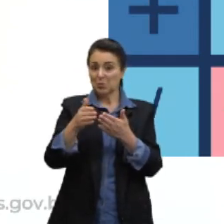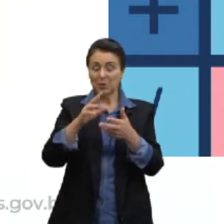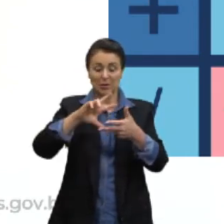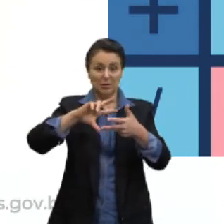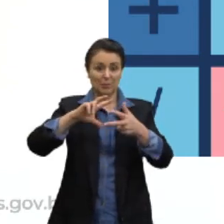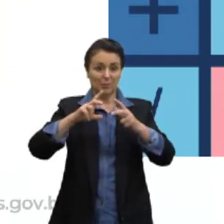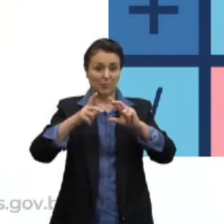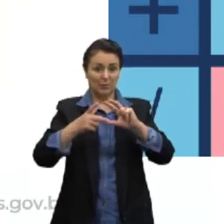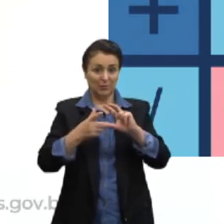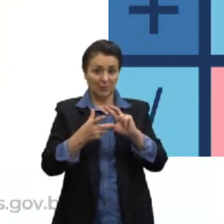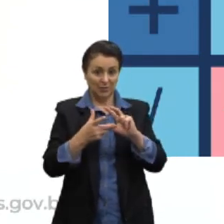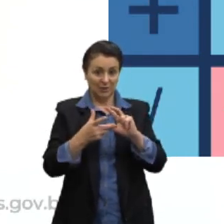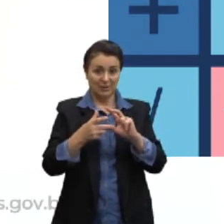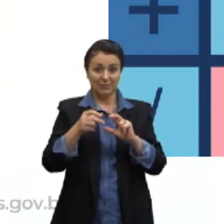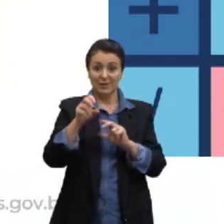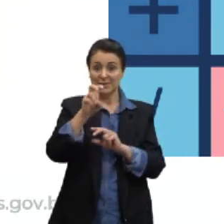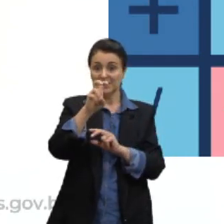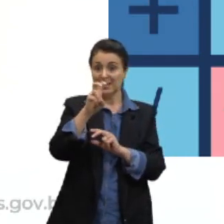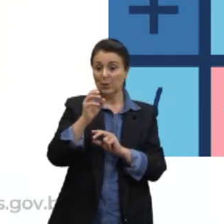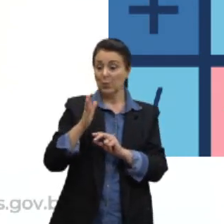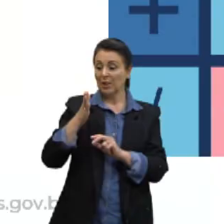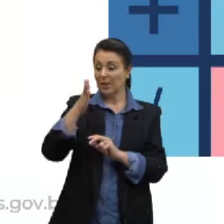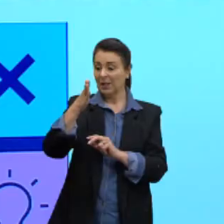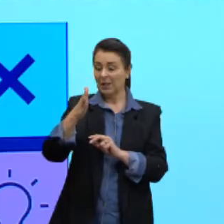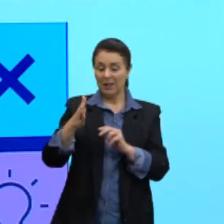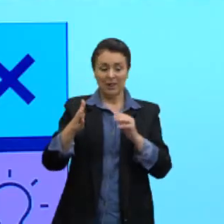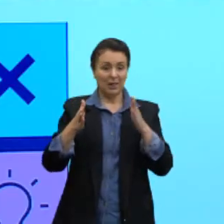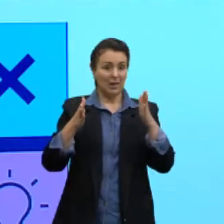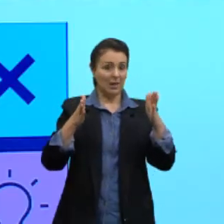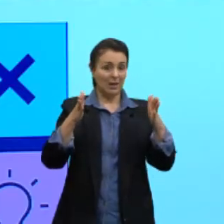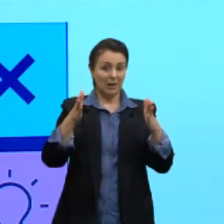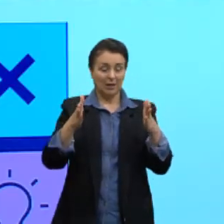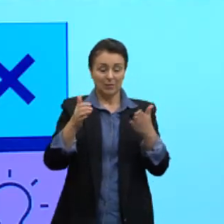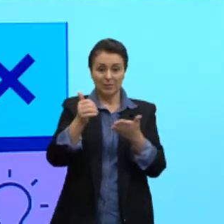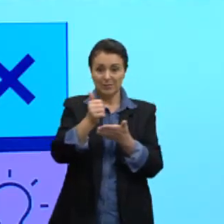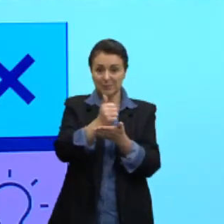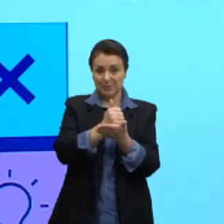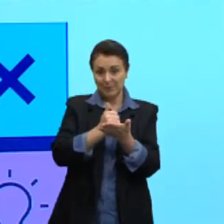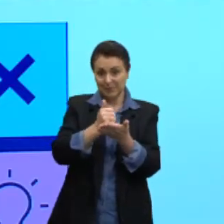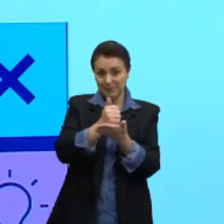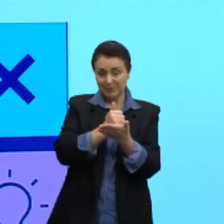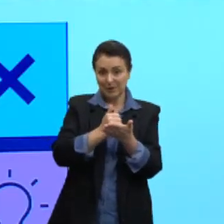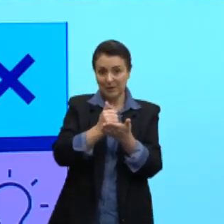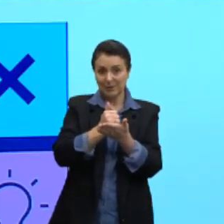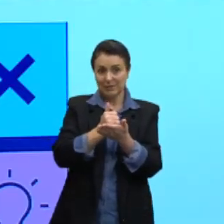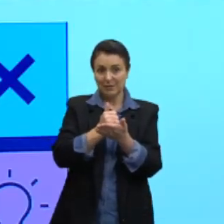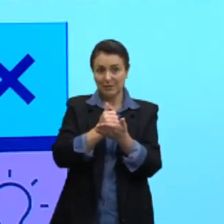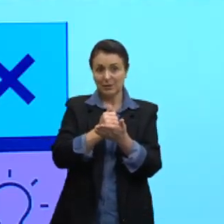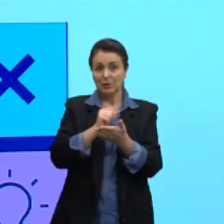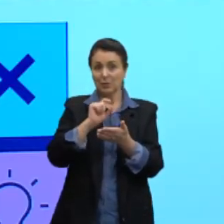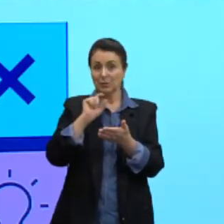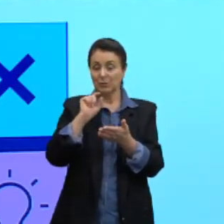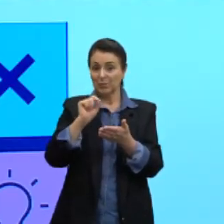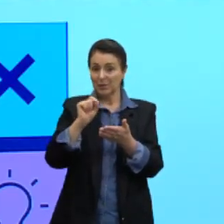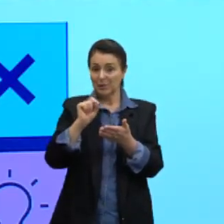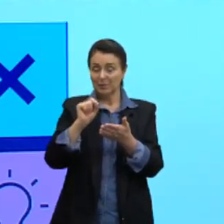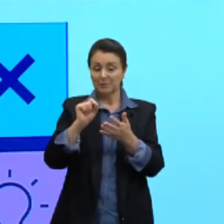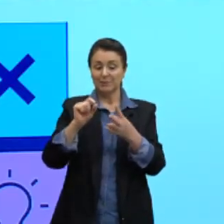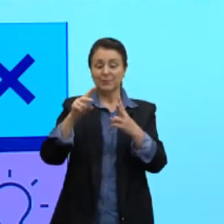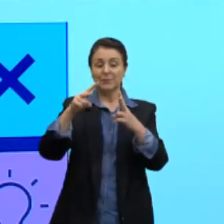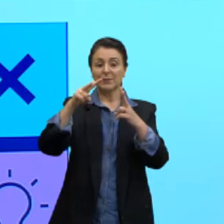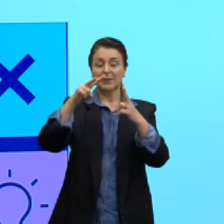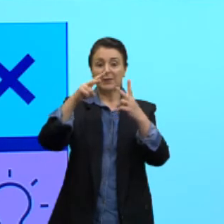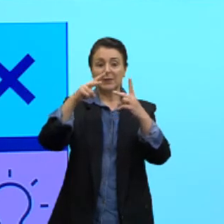ela for um polígono de cinco lados, ela é uma base pentagonal, certo? Então, ela tem ali um